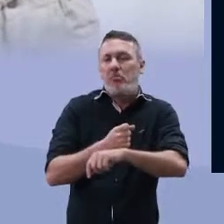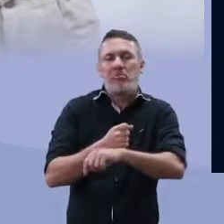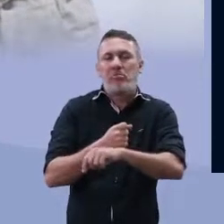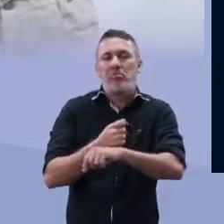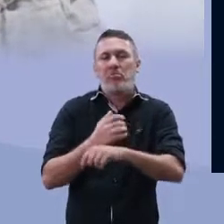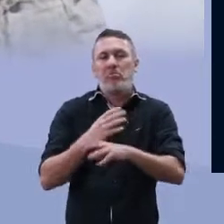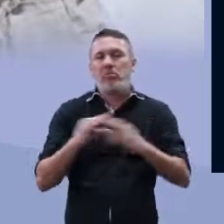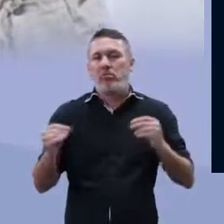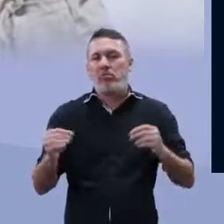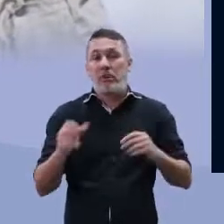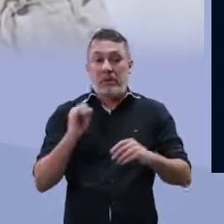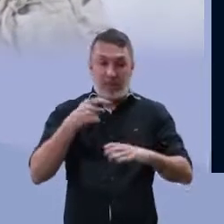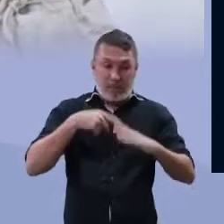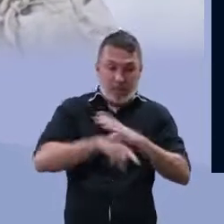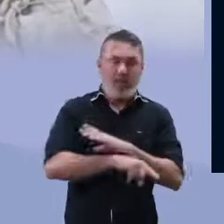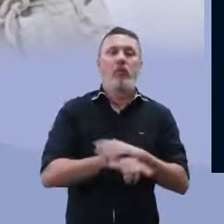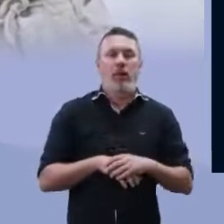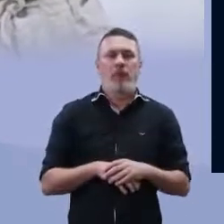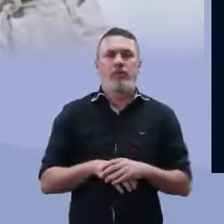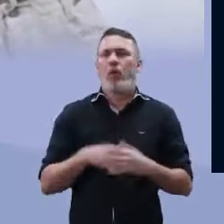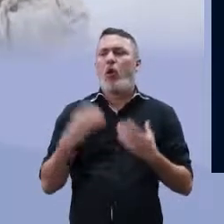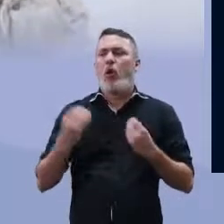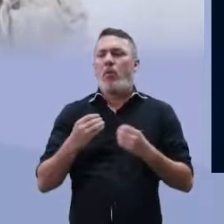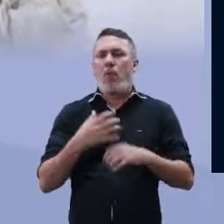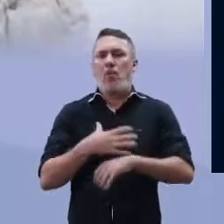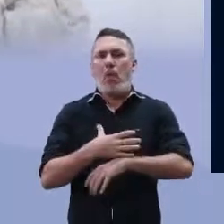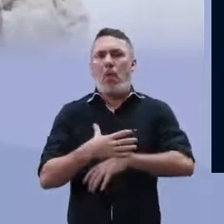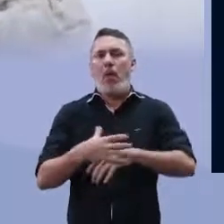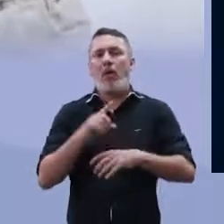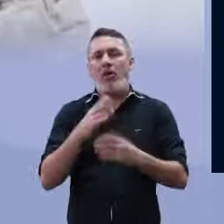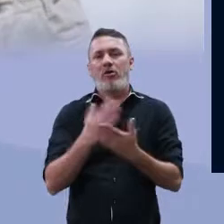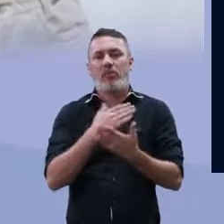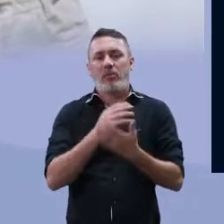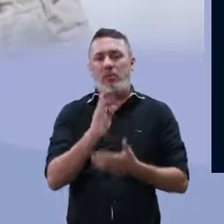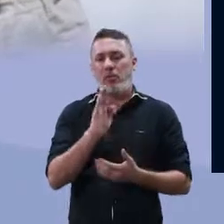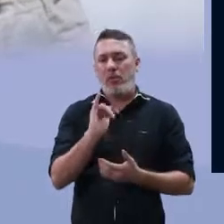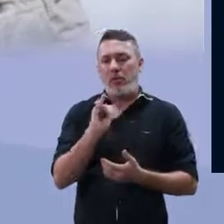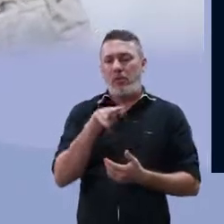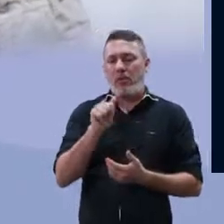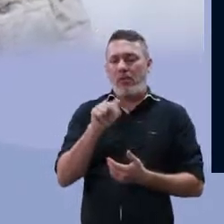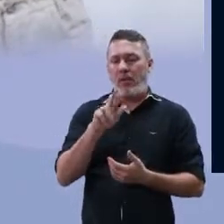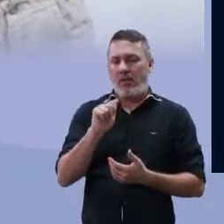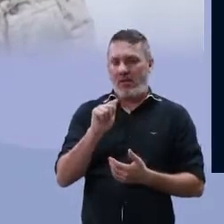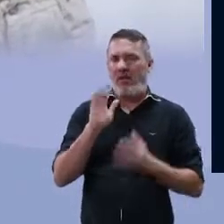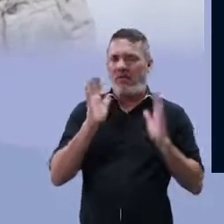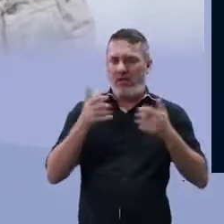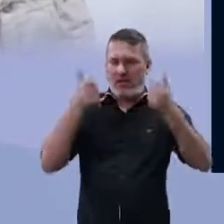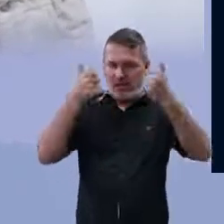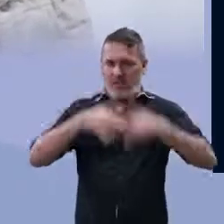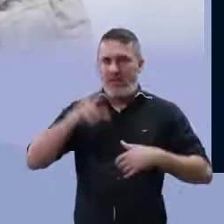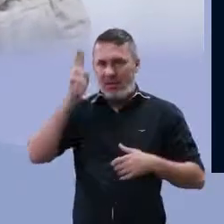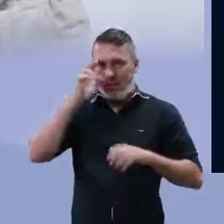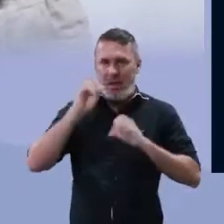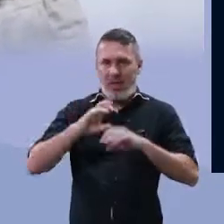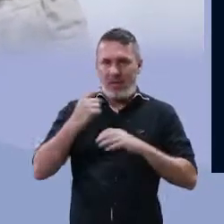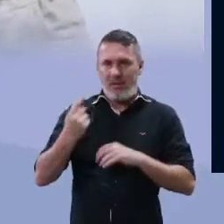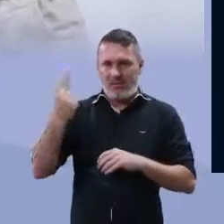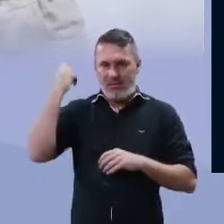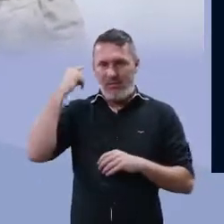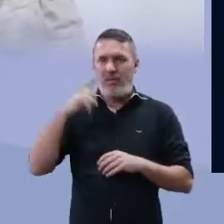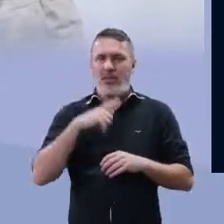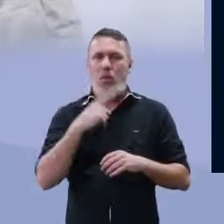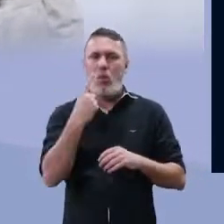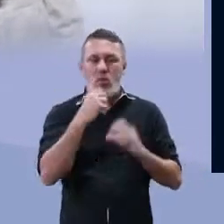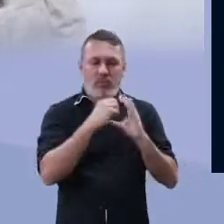solo e acaba infectando esses materiais. Como que ela se reproduz? Divisão binária, que a gente já estudou